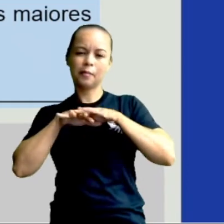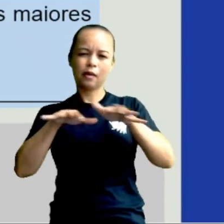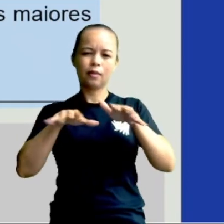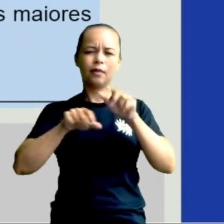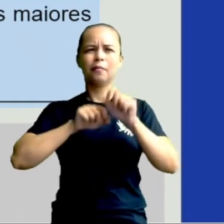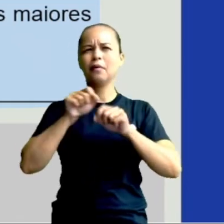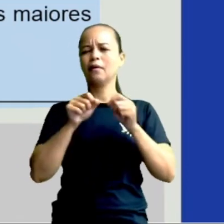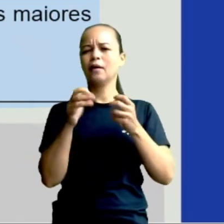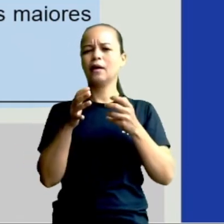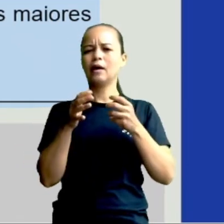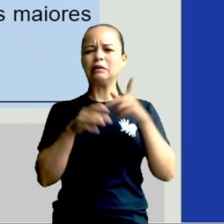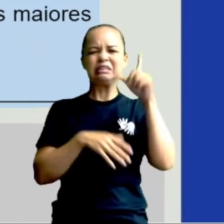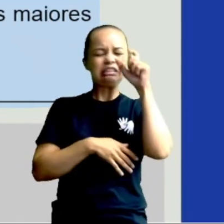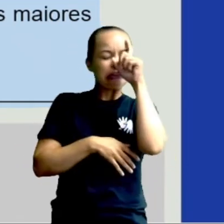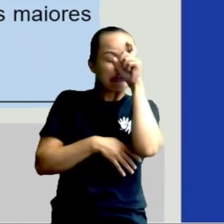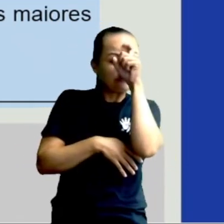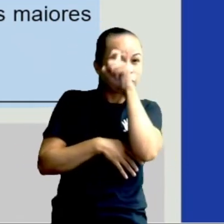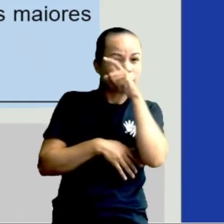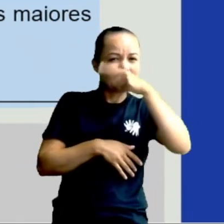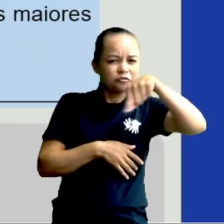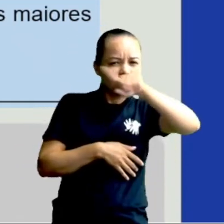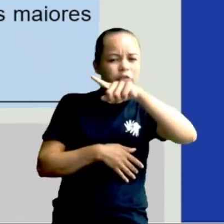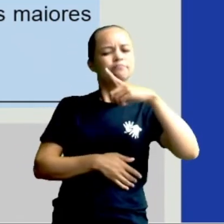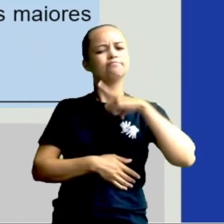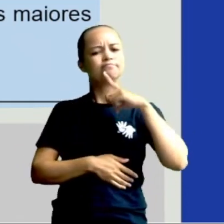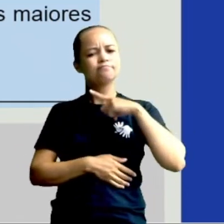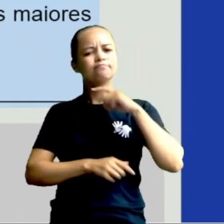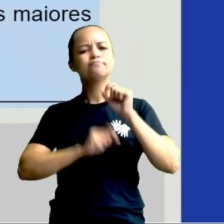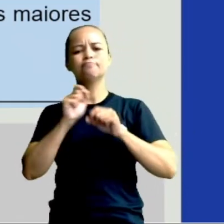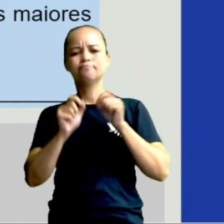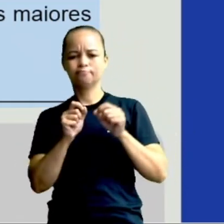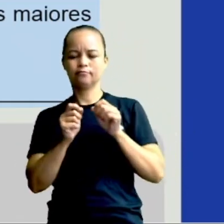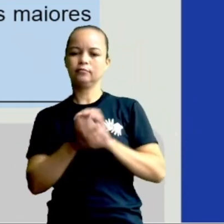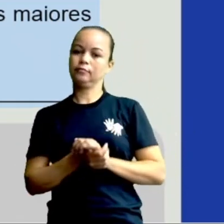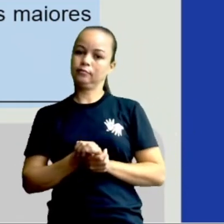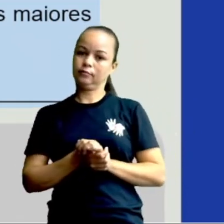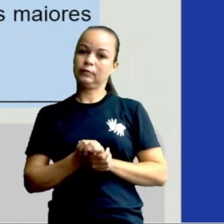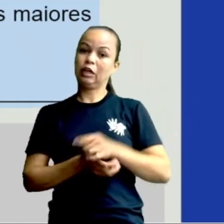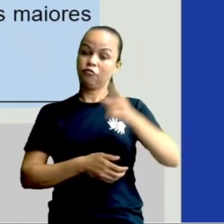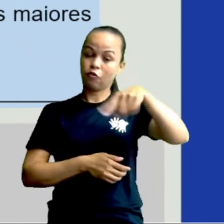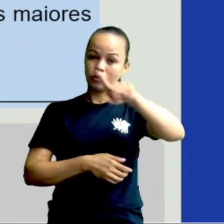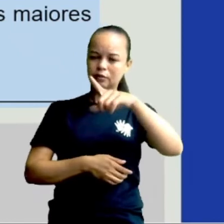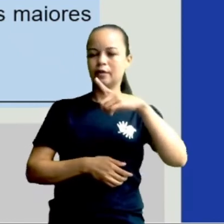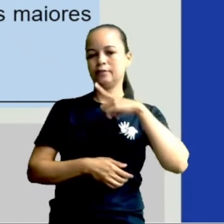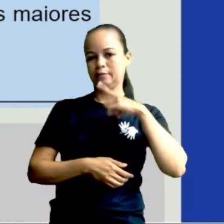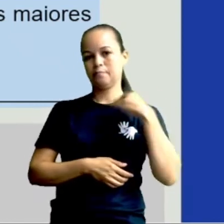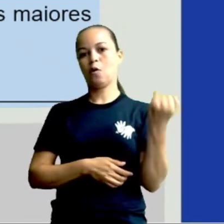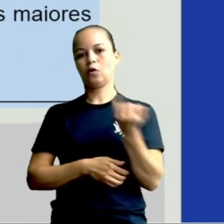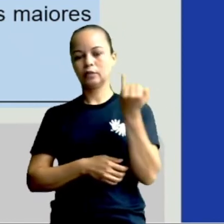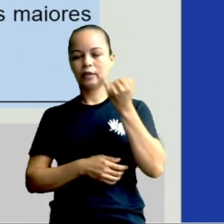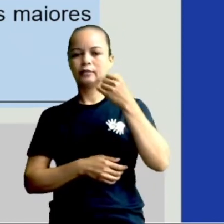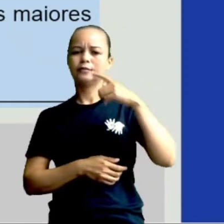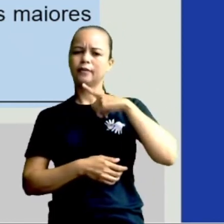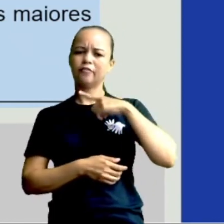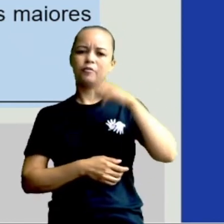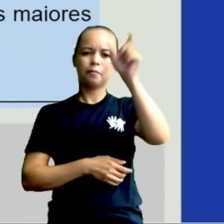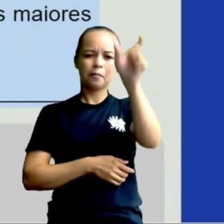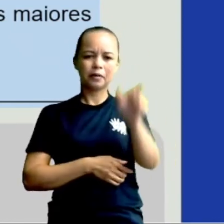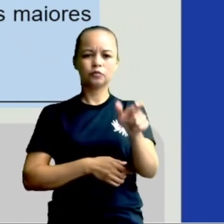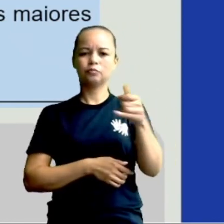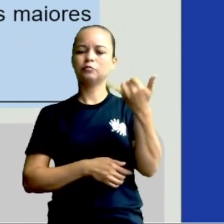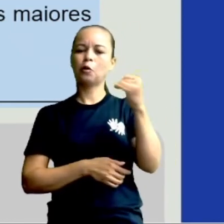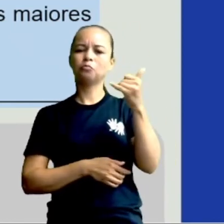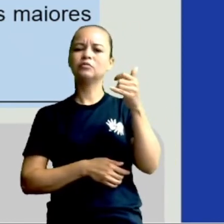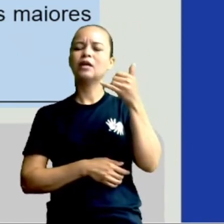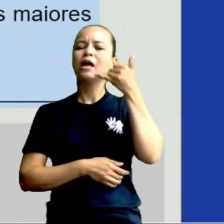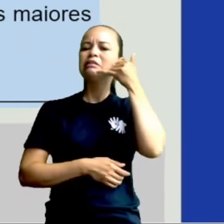quais as maiores dificuldades que você teve? Essa é importante, porque teve gente que não tinha celular, tinha gente que não tinha acesso à internet,